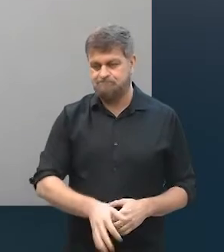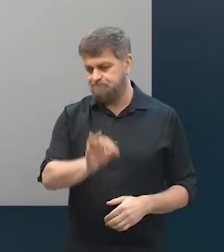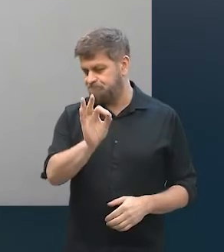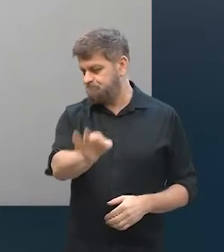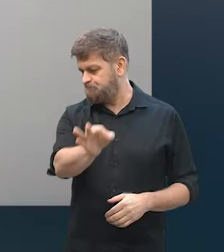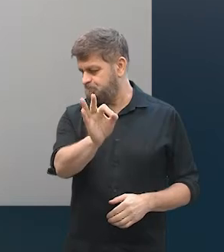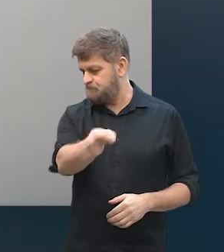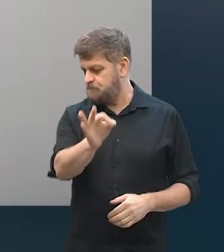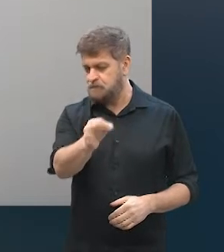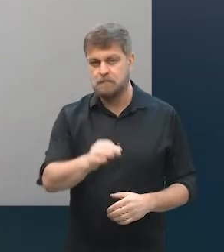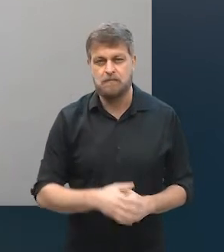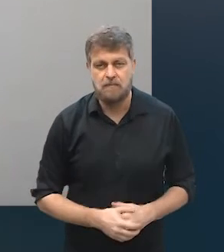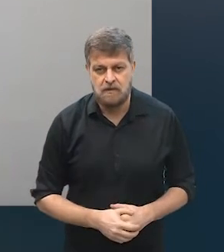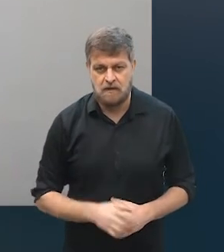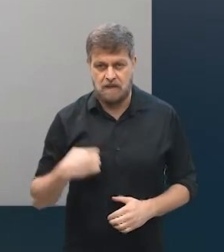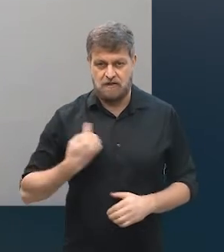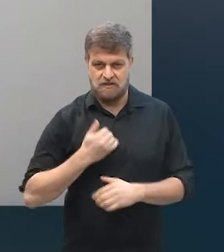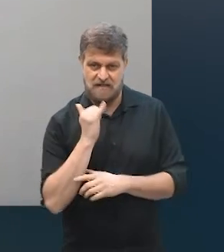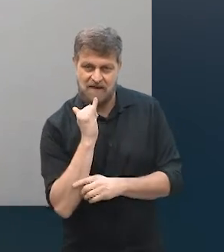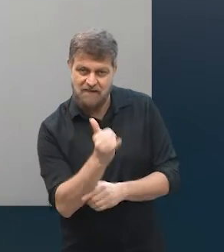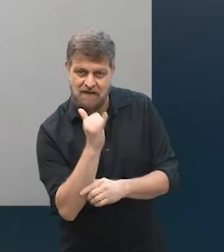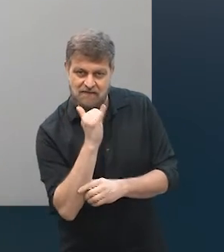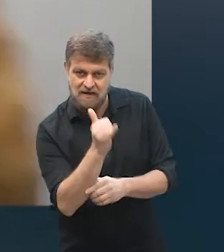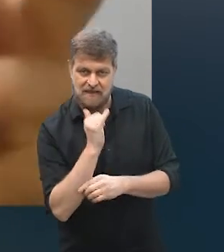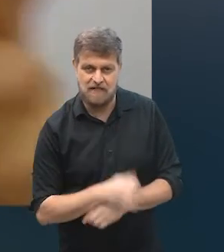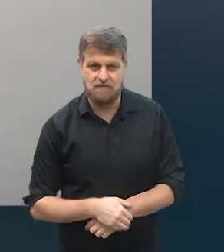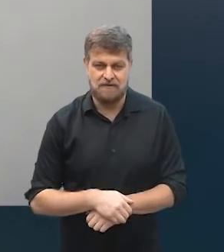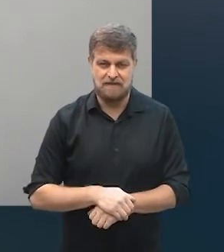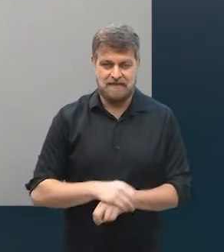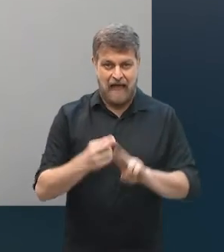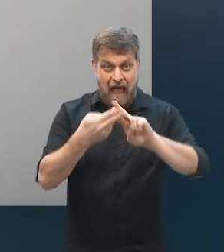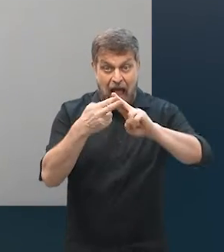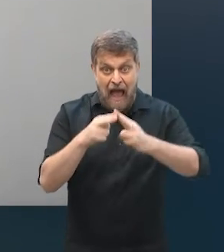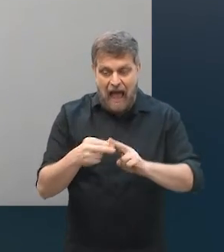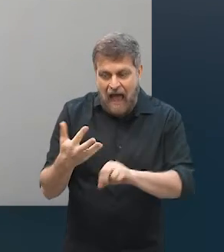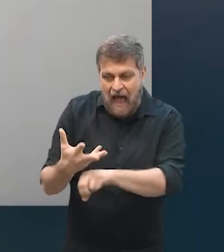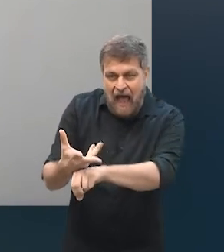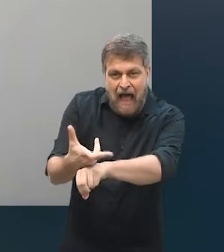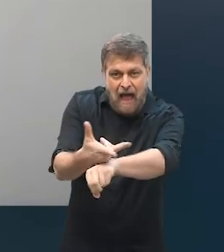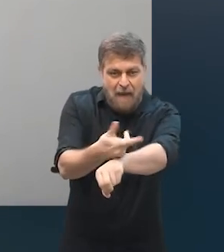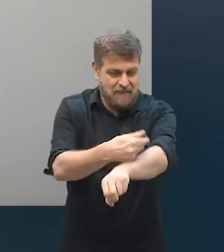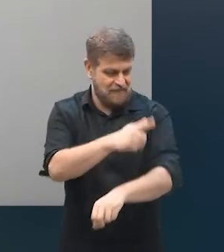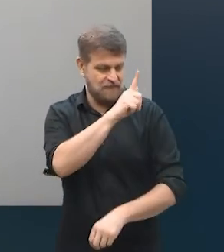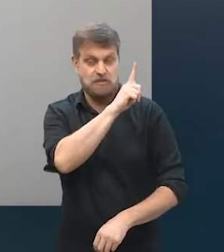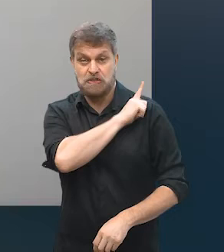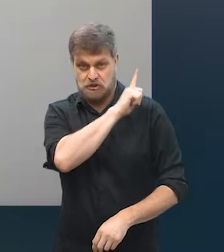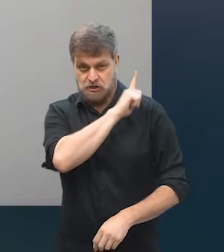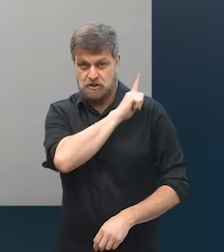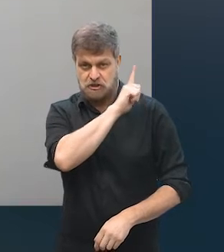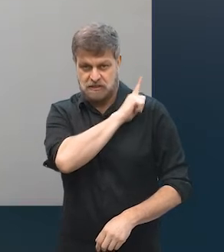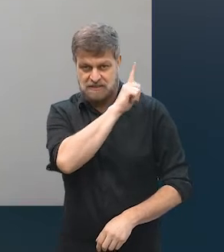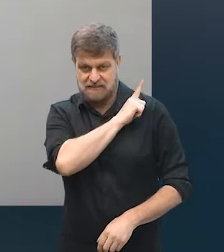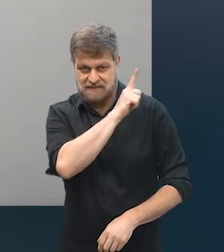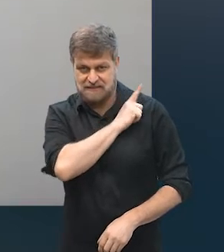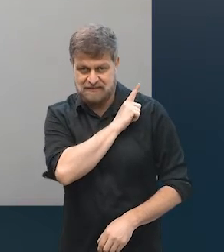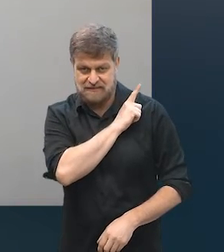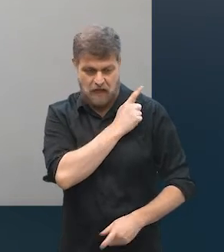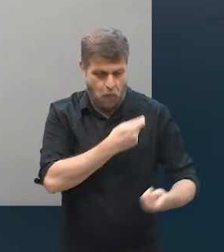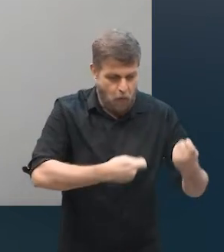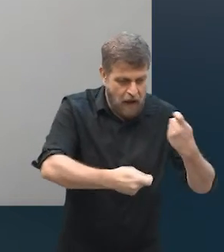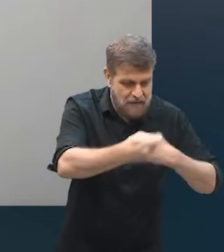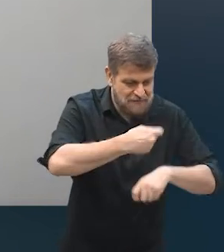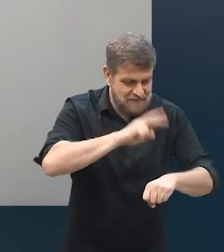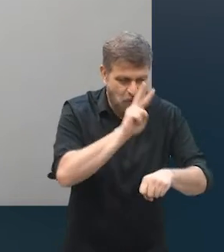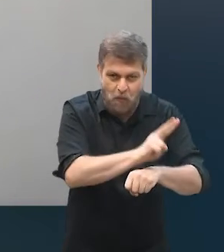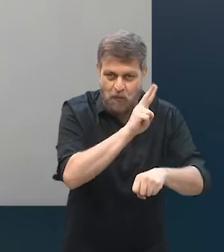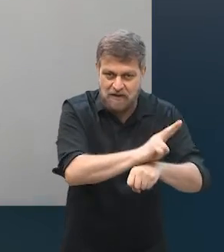Excelente. Dentro do que a gente falava da questão das competências, né, de gestão, capacidades, capacitação gerencial,